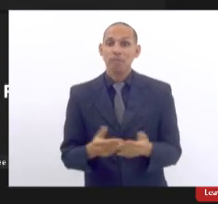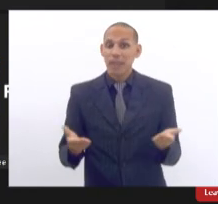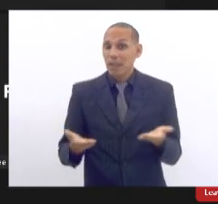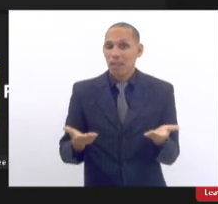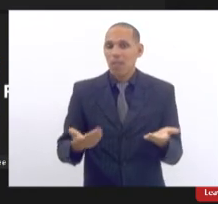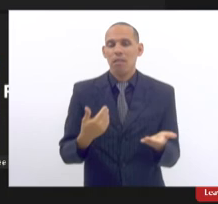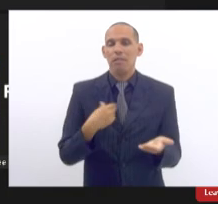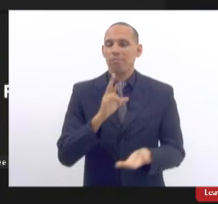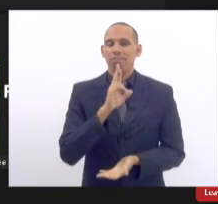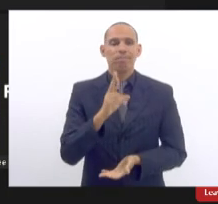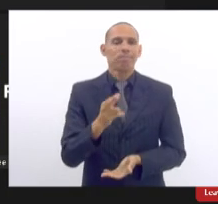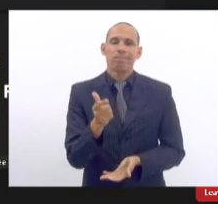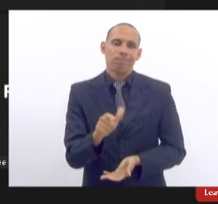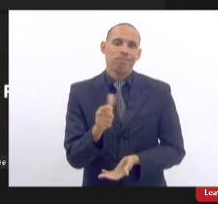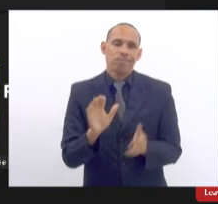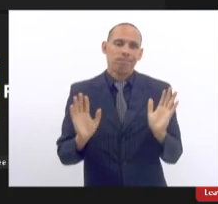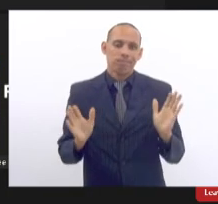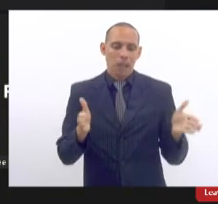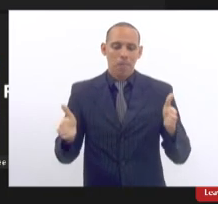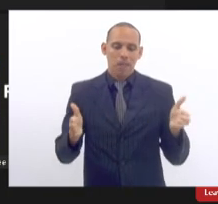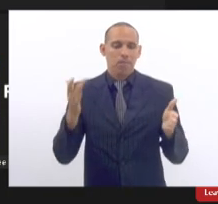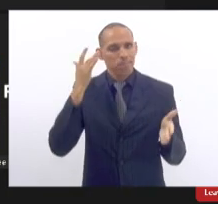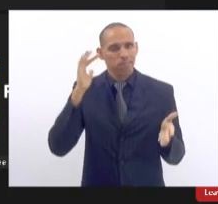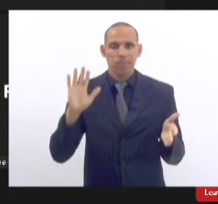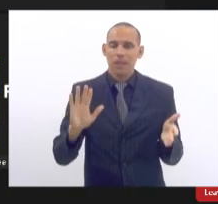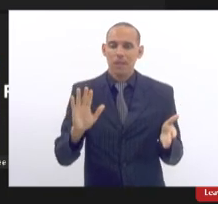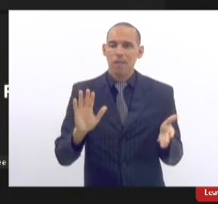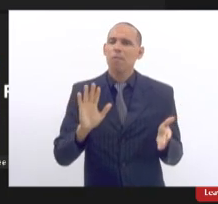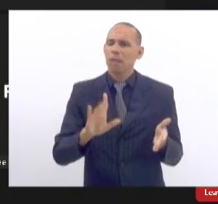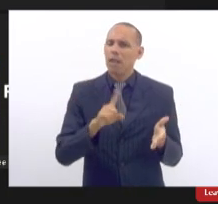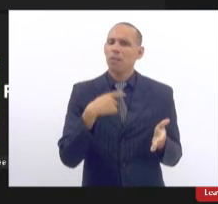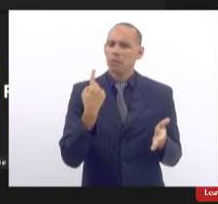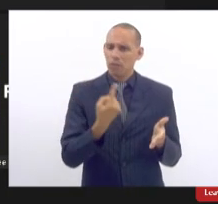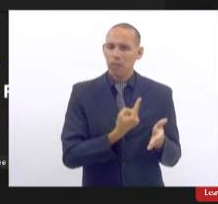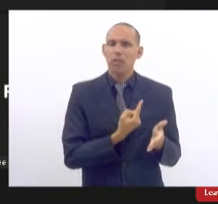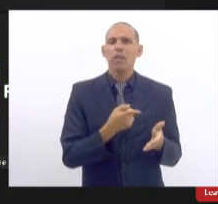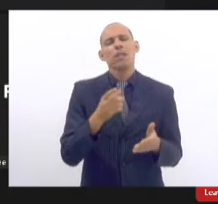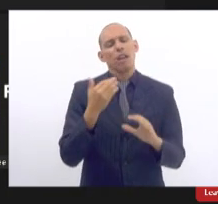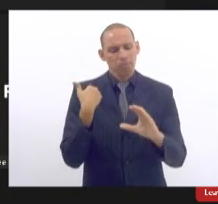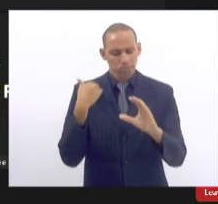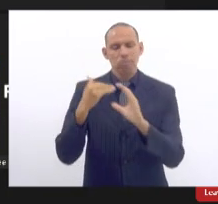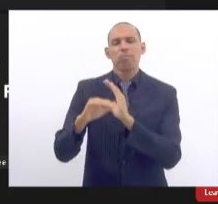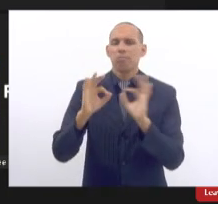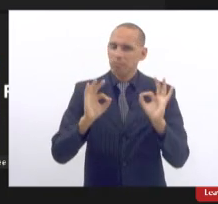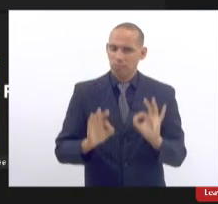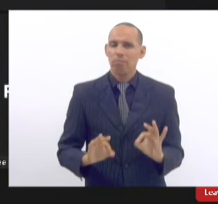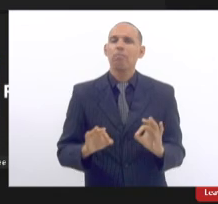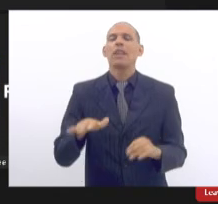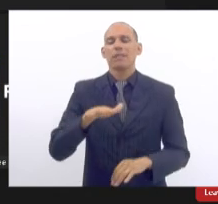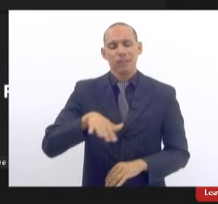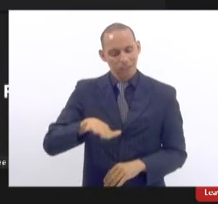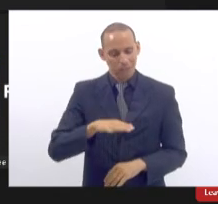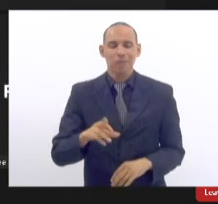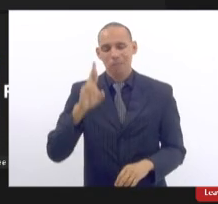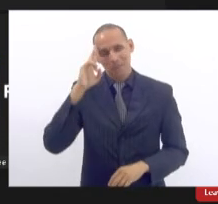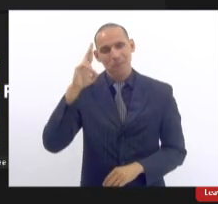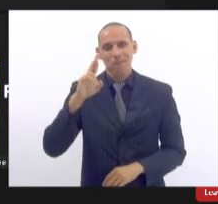eu não tenho como lhe passar nenhuma previsão mas a gente vai se falando com certeza enfim